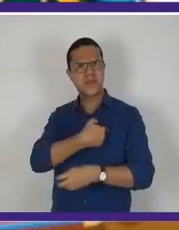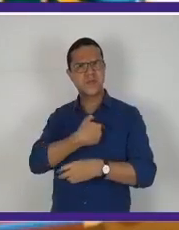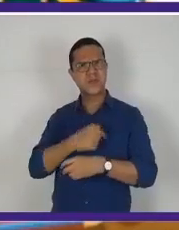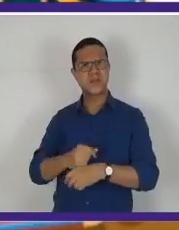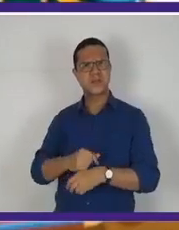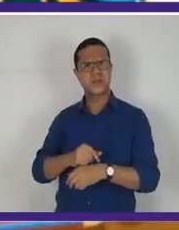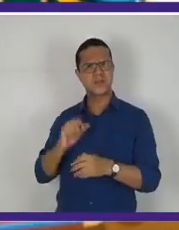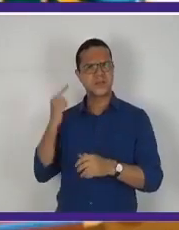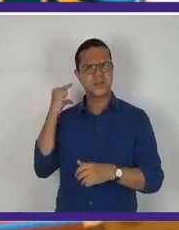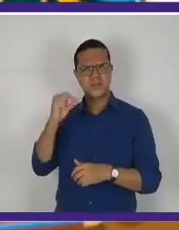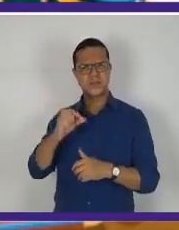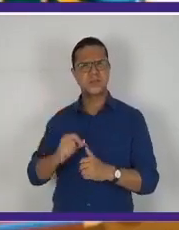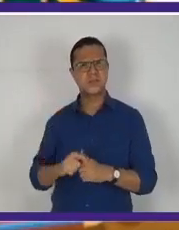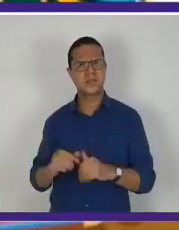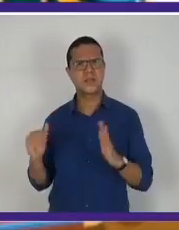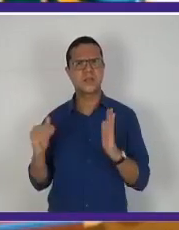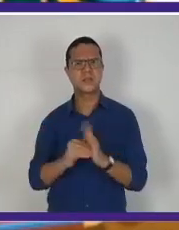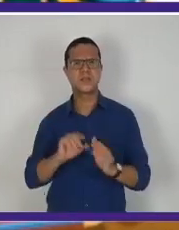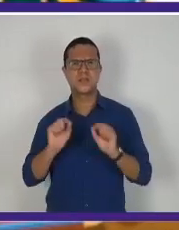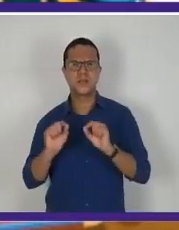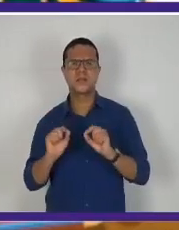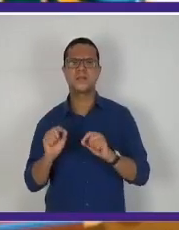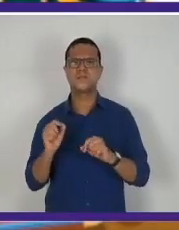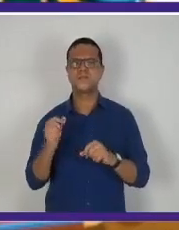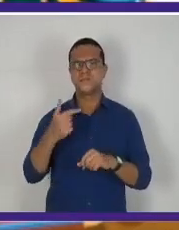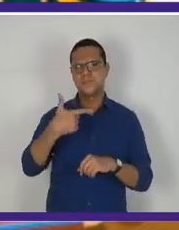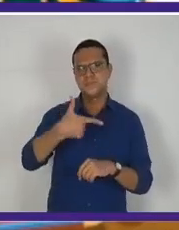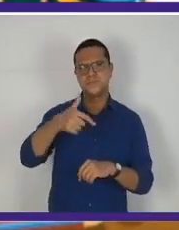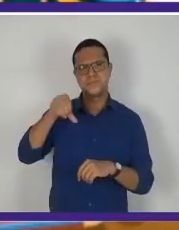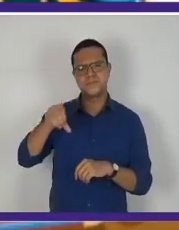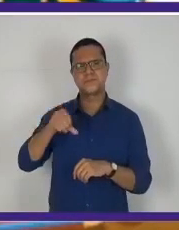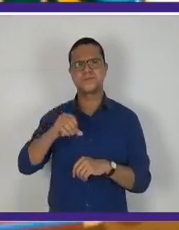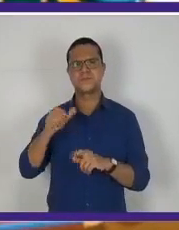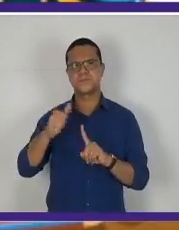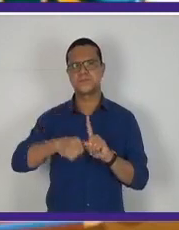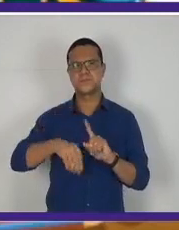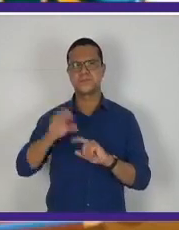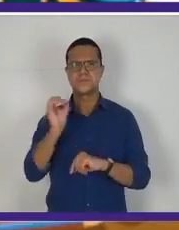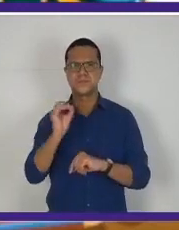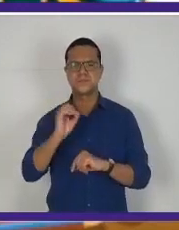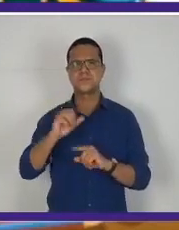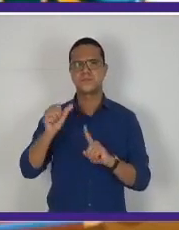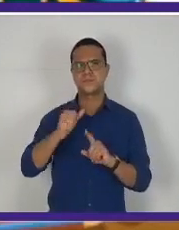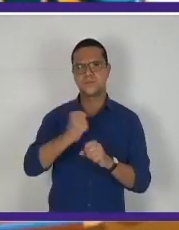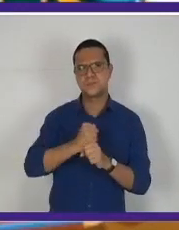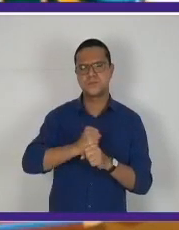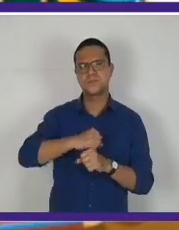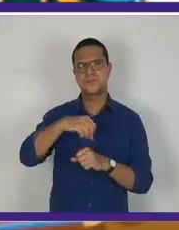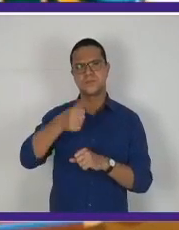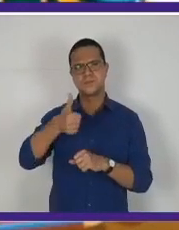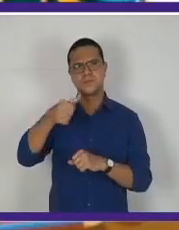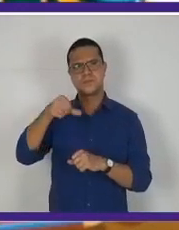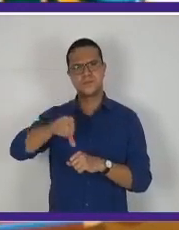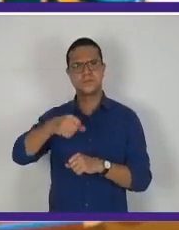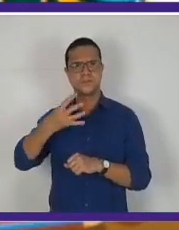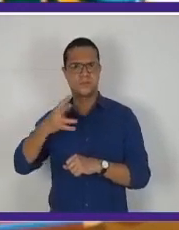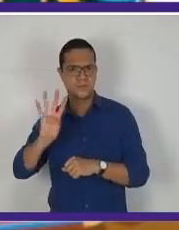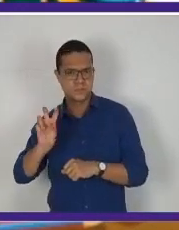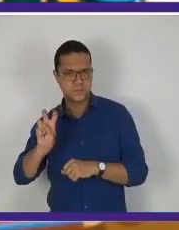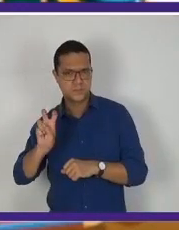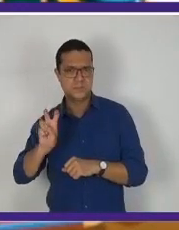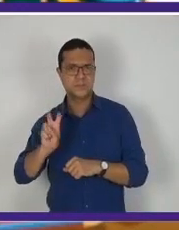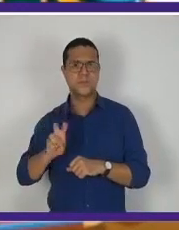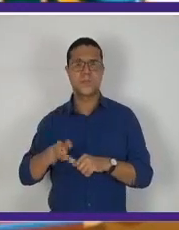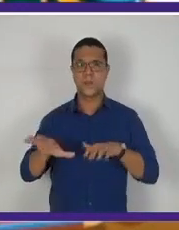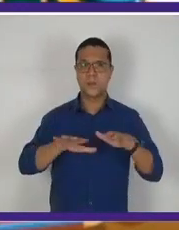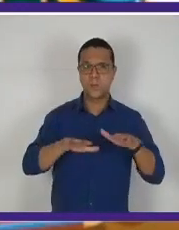que, em 29 de outubro de 1945, um movimento militar chefiado por